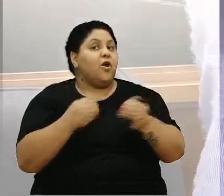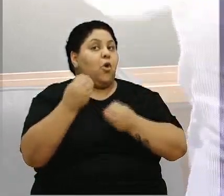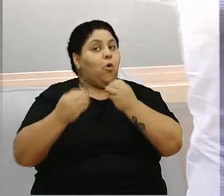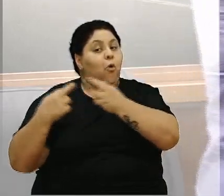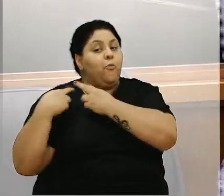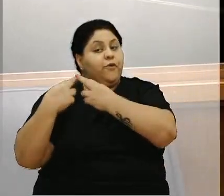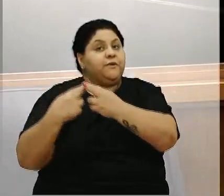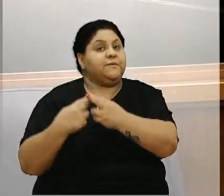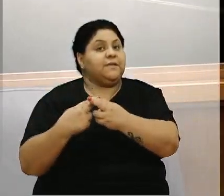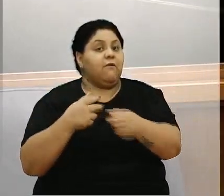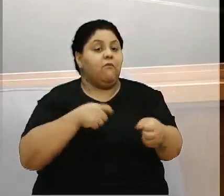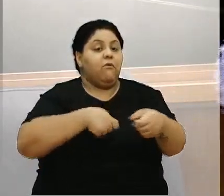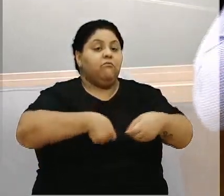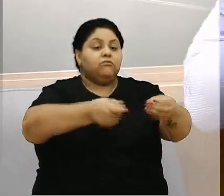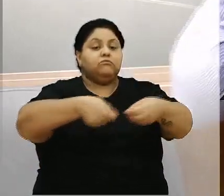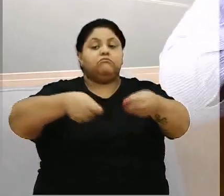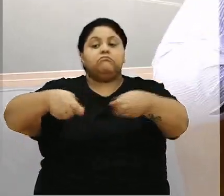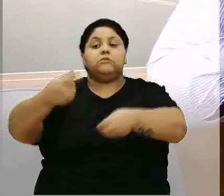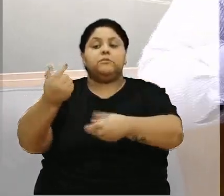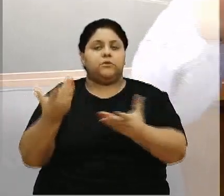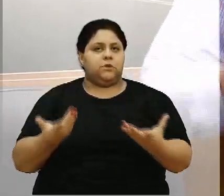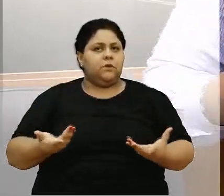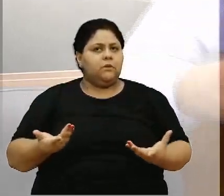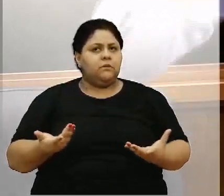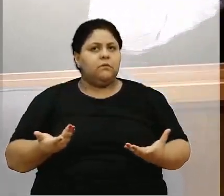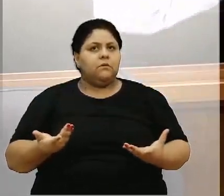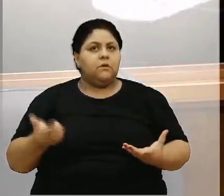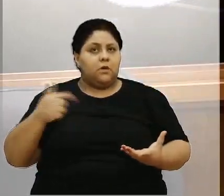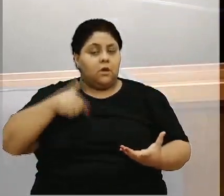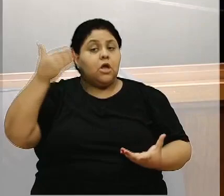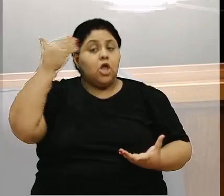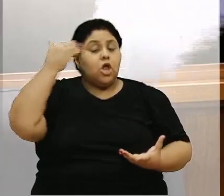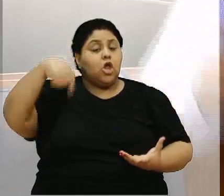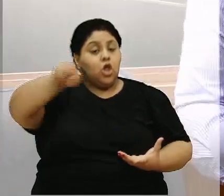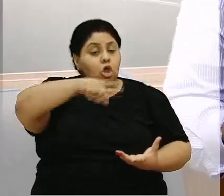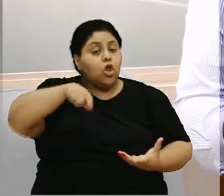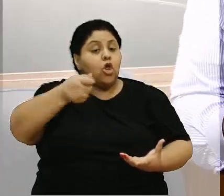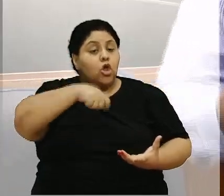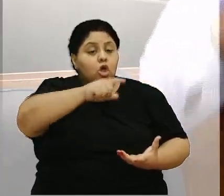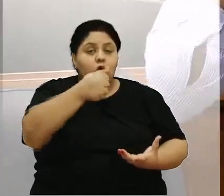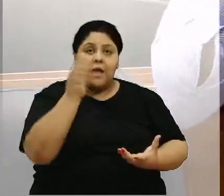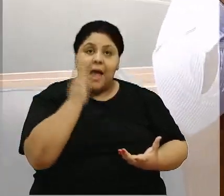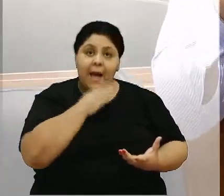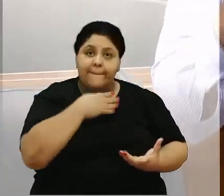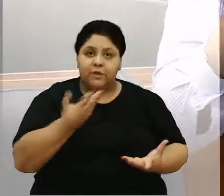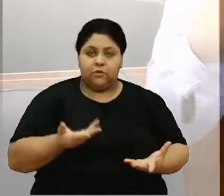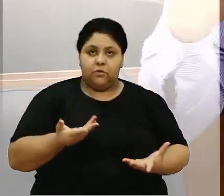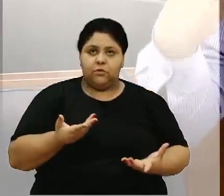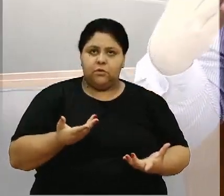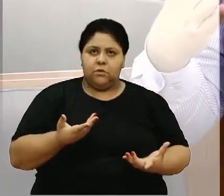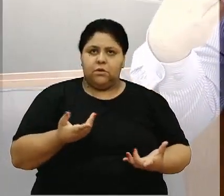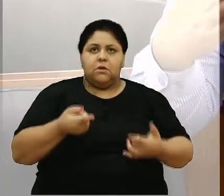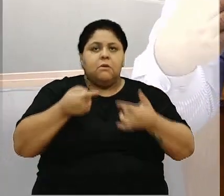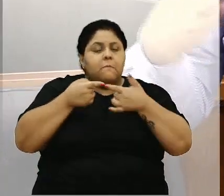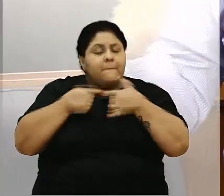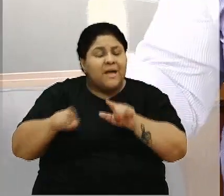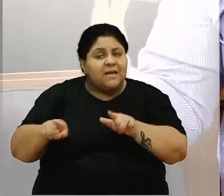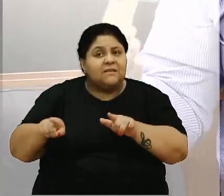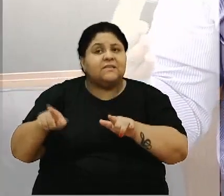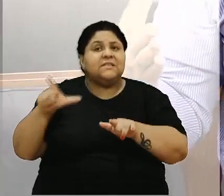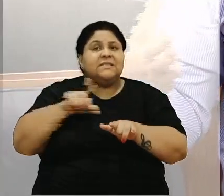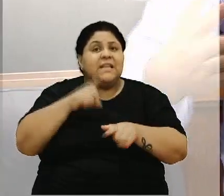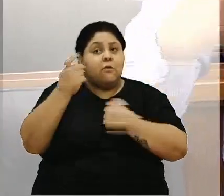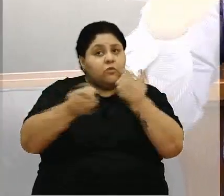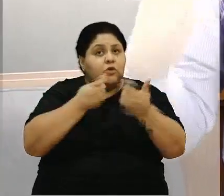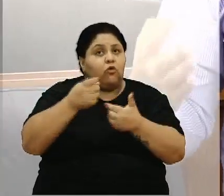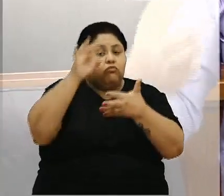de dar dinheiro assim, ó. Porque é isso. Eu entendo que nós precisamos de recurso emergente, mas minimamente nós temos alguns